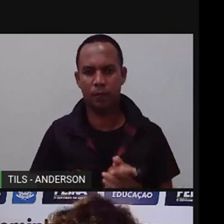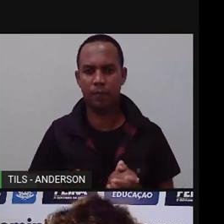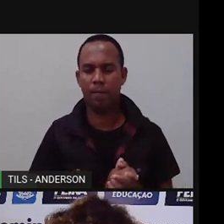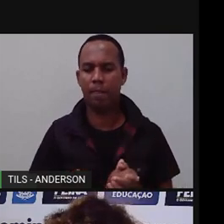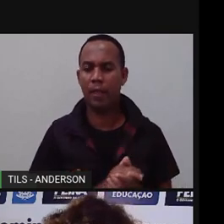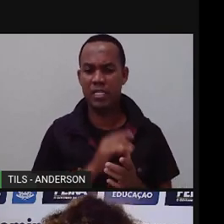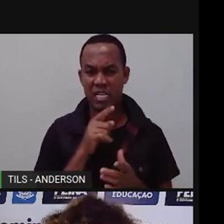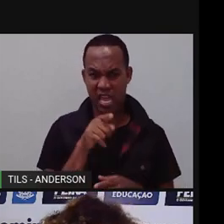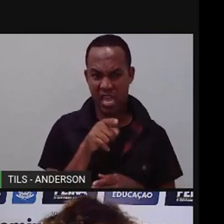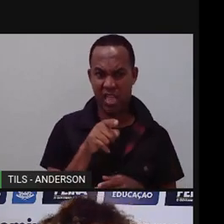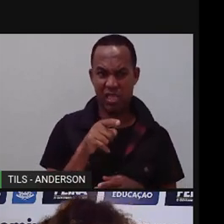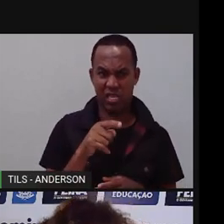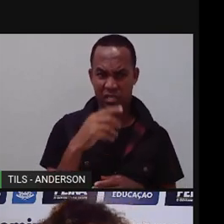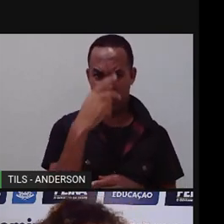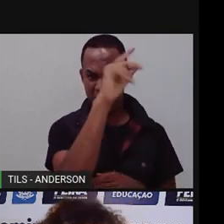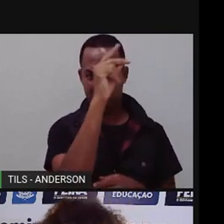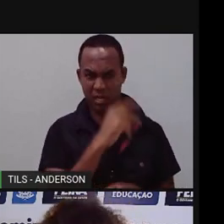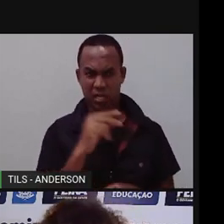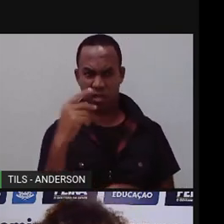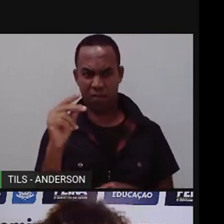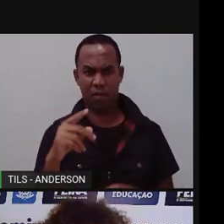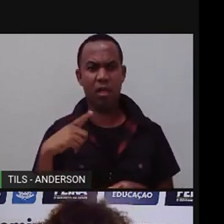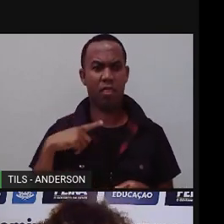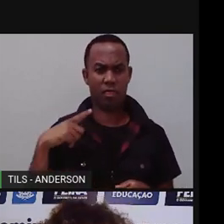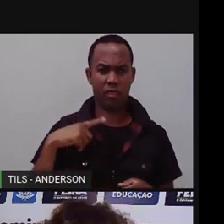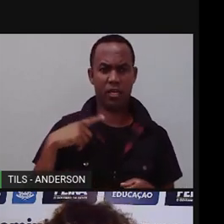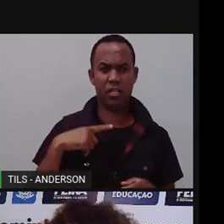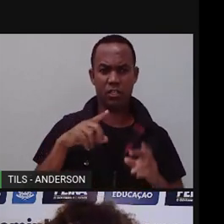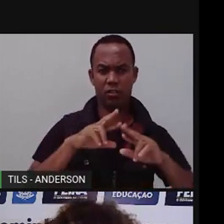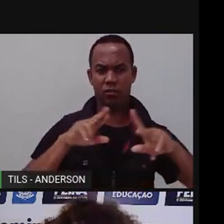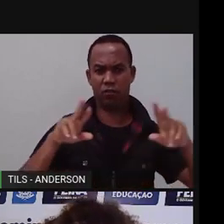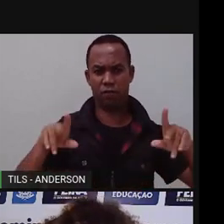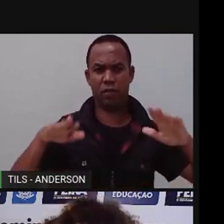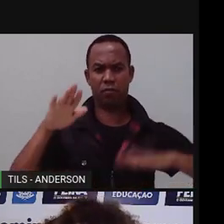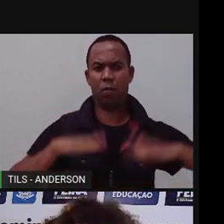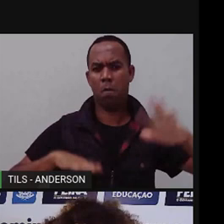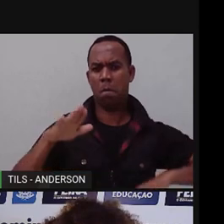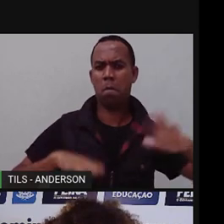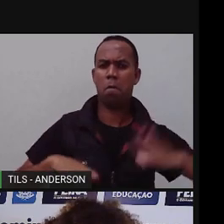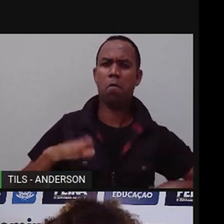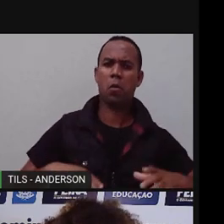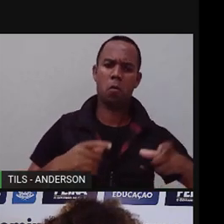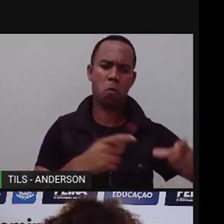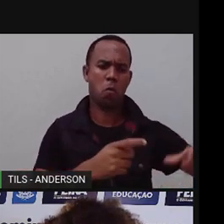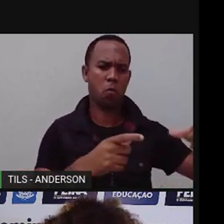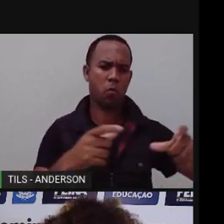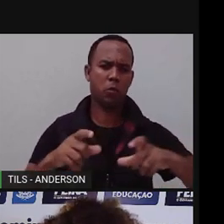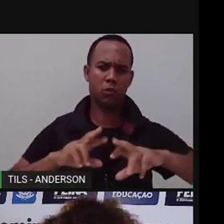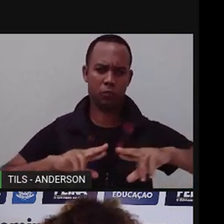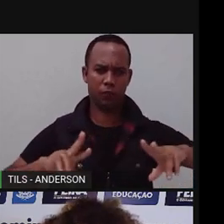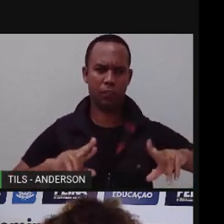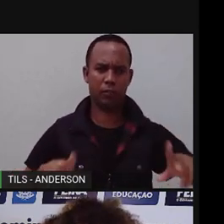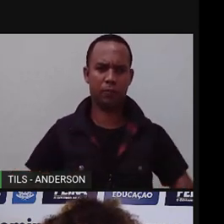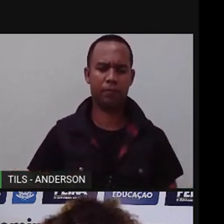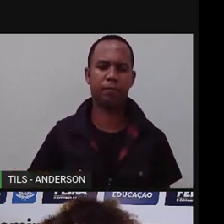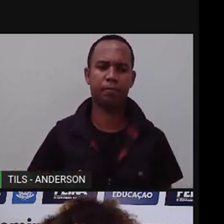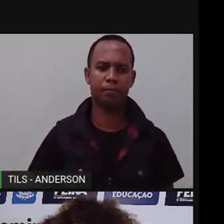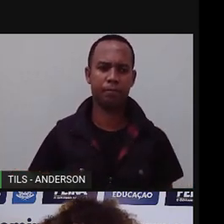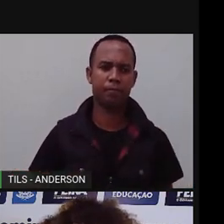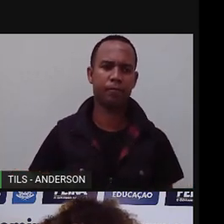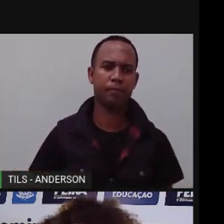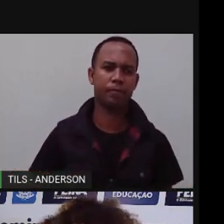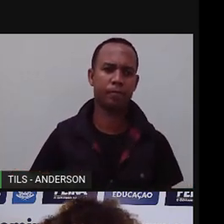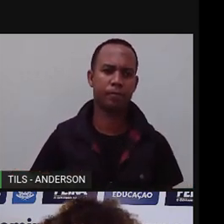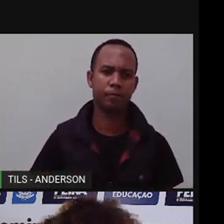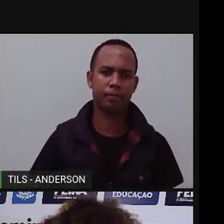todo mundo, ai, não, é só o candomblé, não. Existem outras, né, outras participações religiosas aí, tá? As religiões de matriz